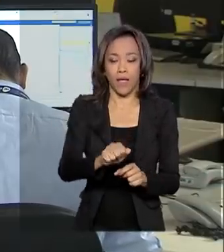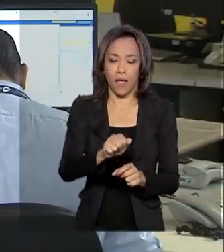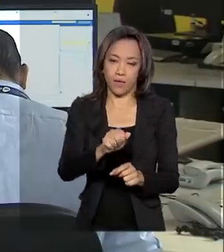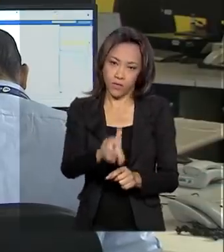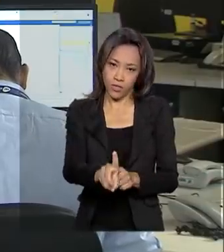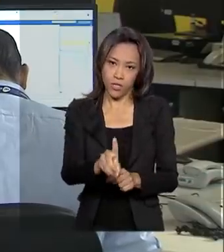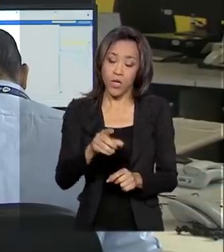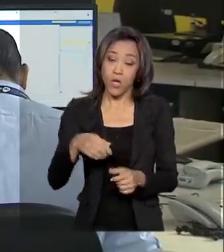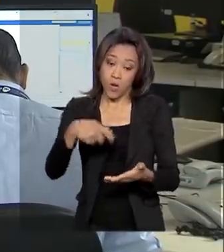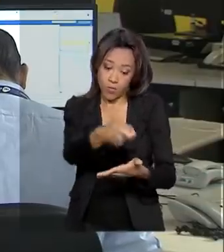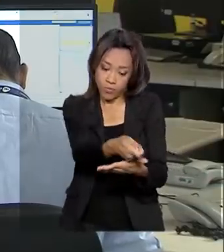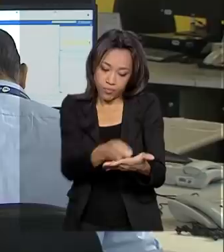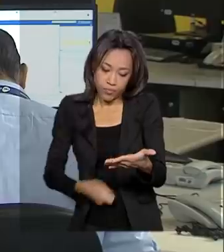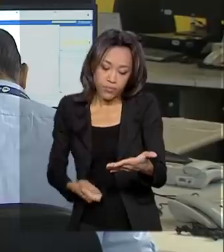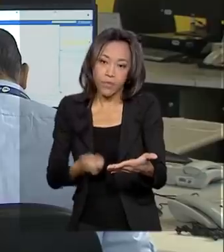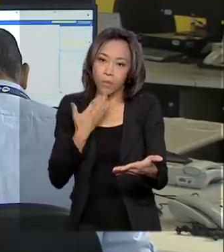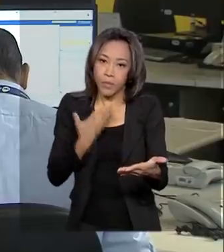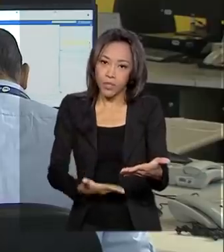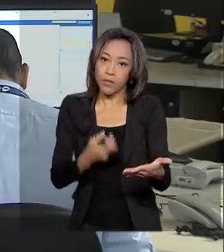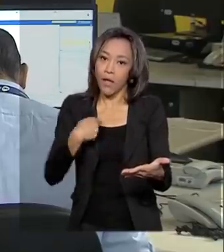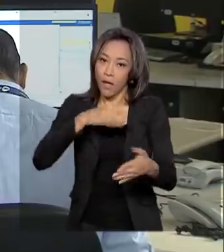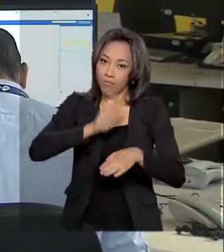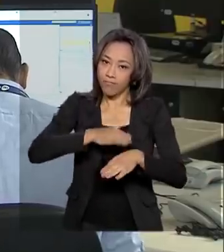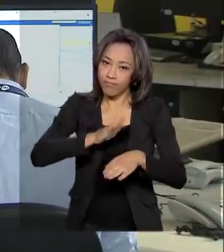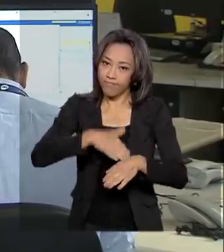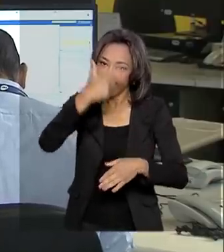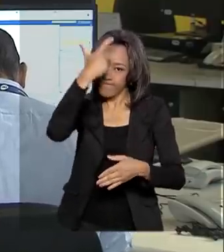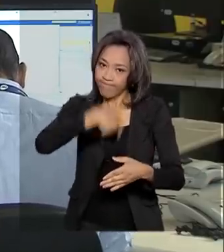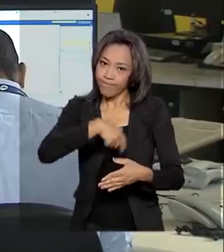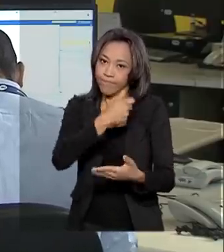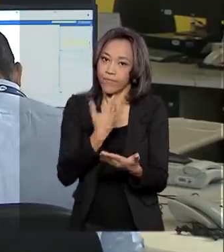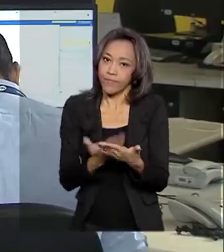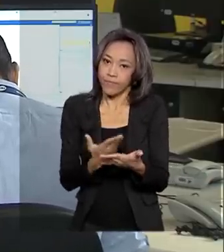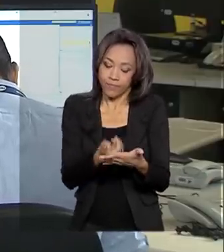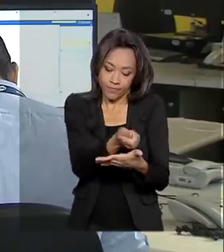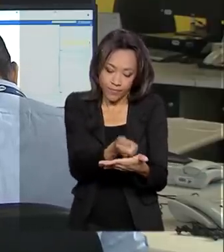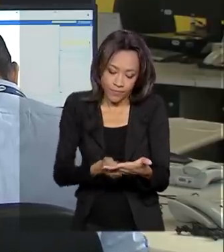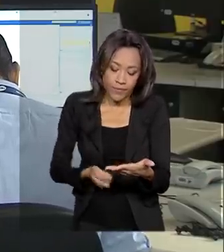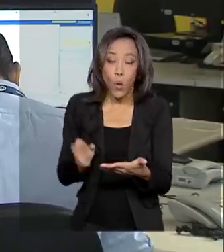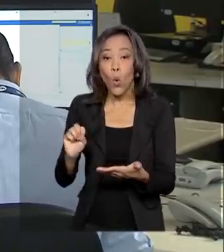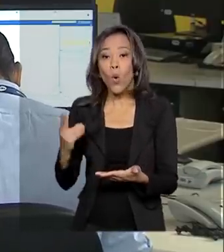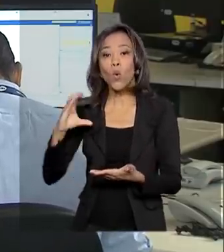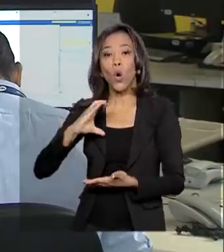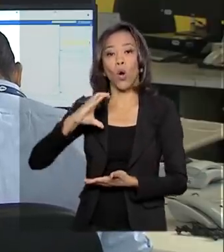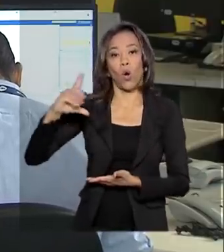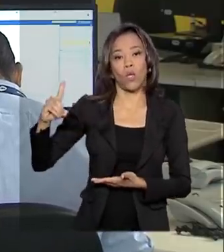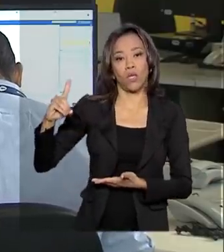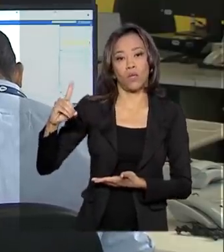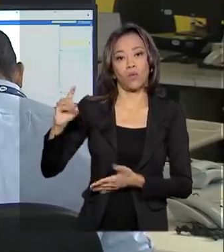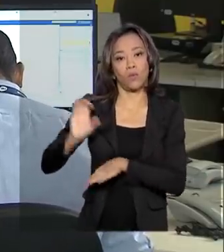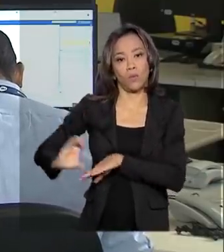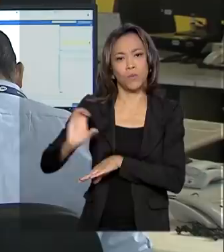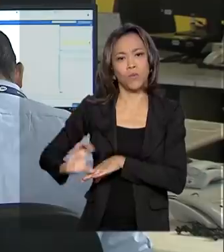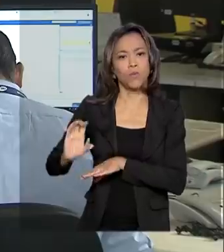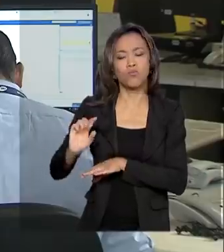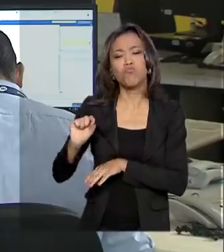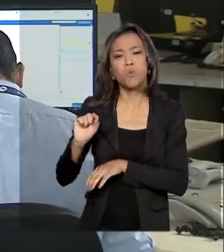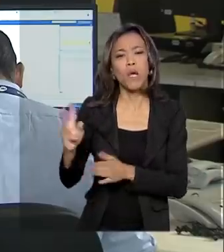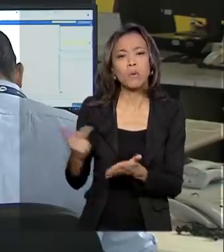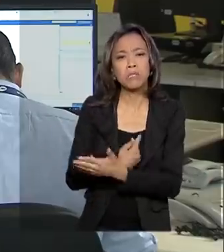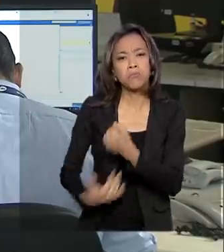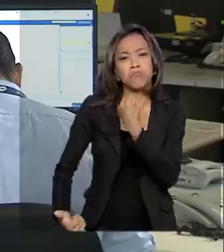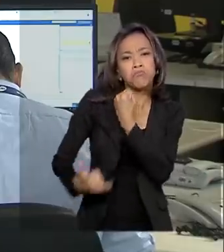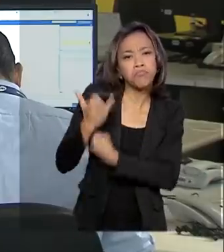da solicitação deve ser feito pelo próprio estudante ou pelo coordenador do curso, dependendo do motivo da ausência.